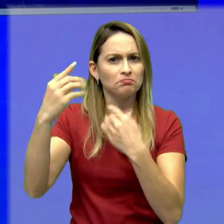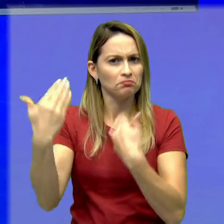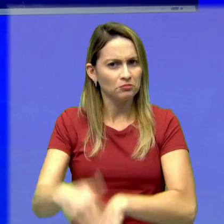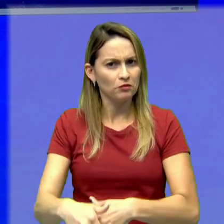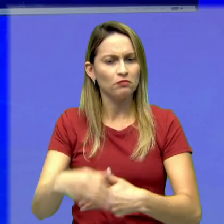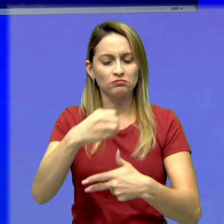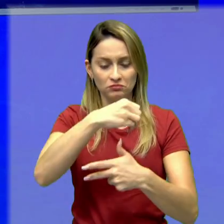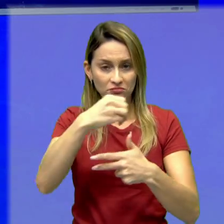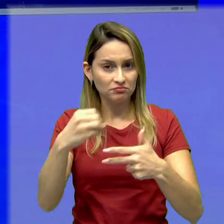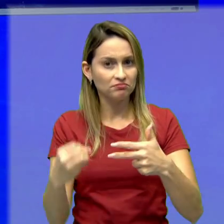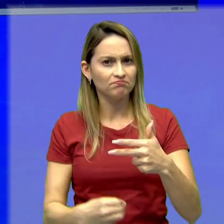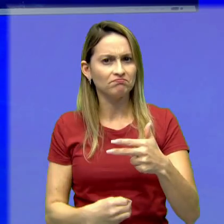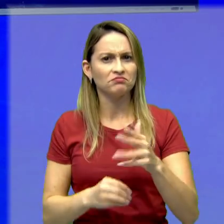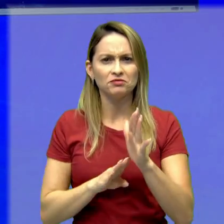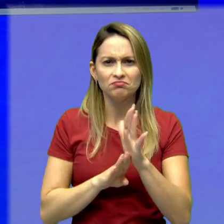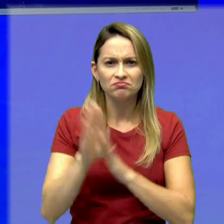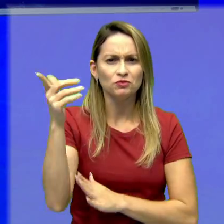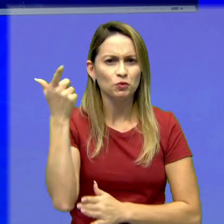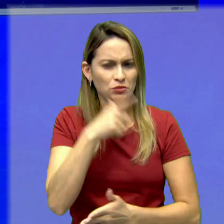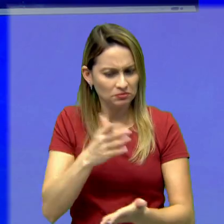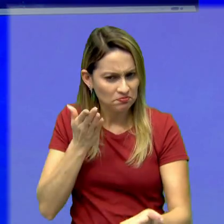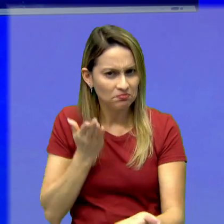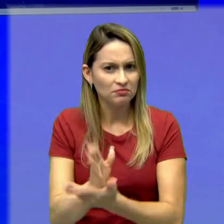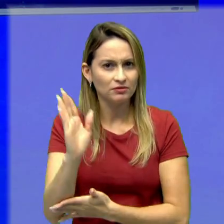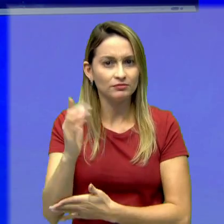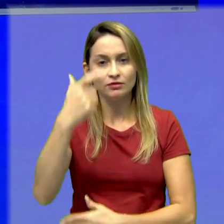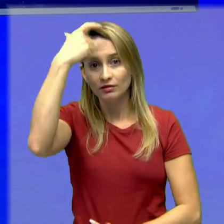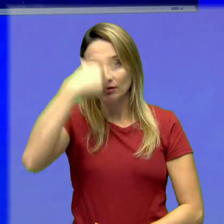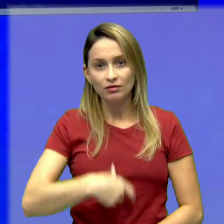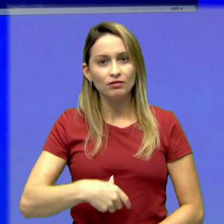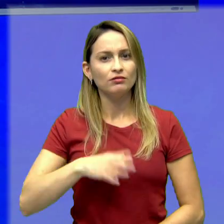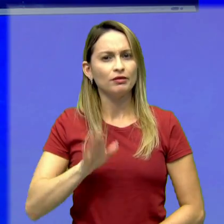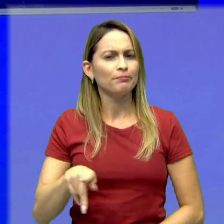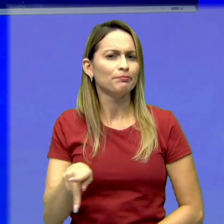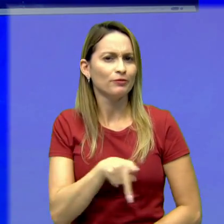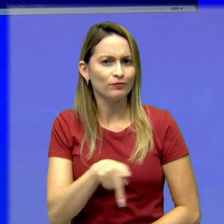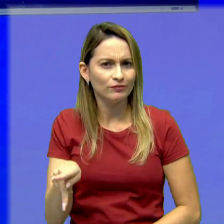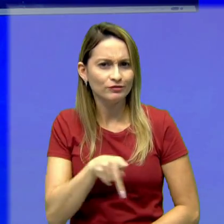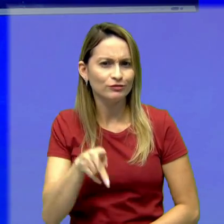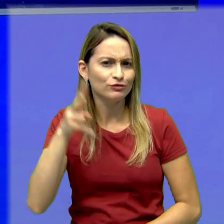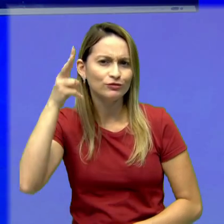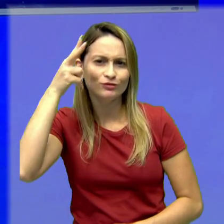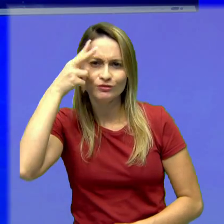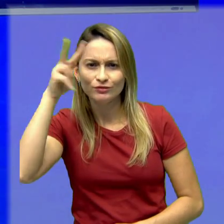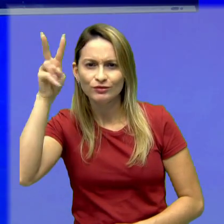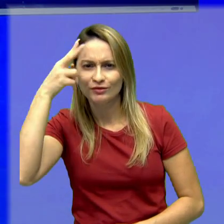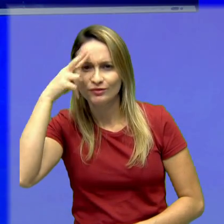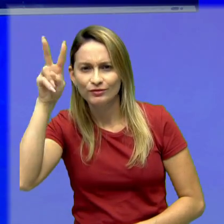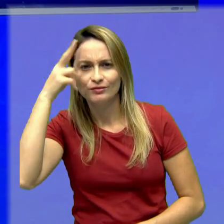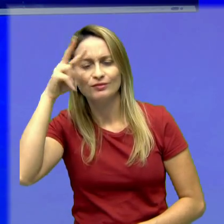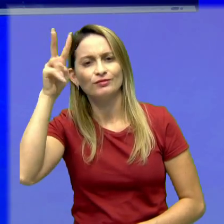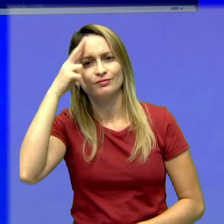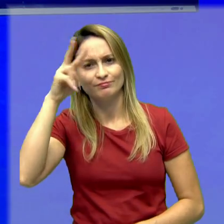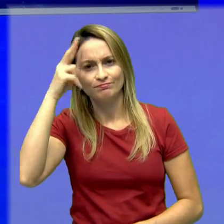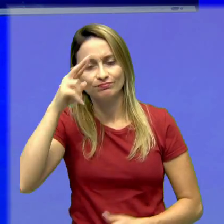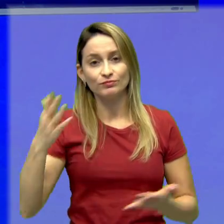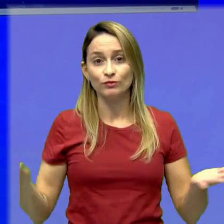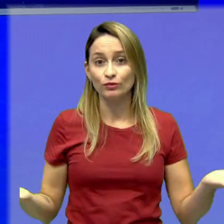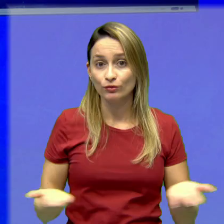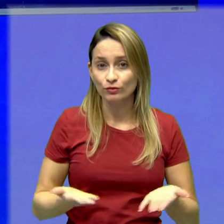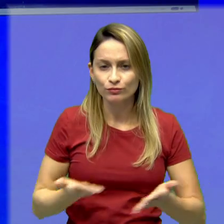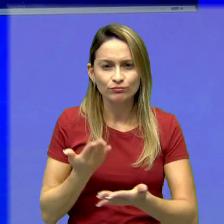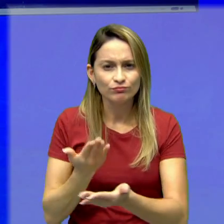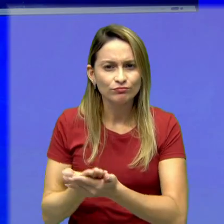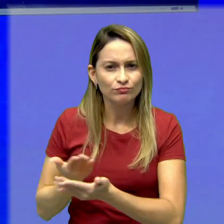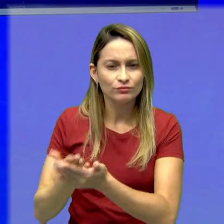bom desempenho no Enem com sucesso e vitórias. Eu sou, vocês já me conhecem, o professor Pedro Turco, professor de